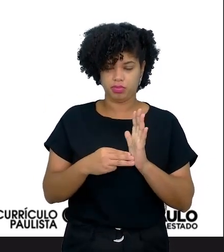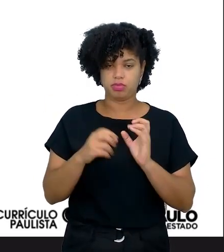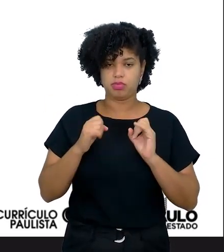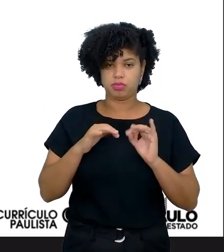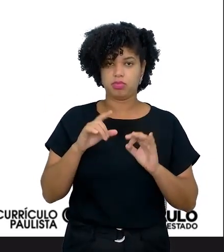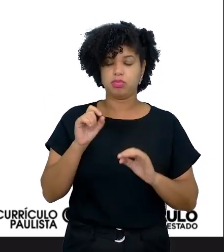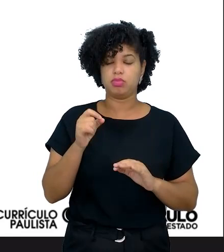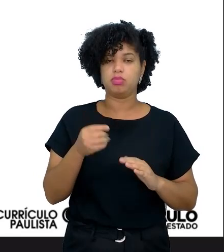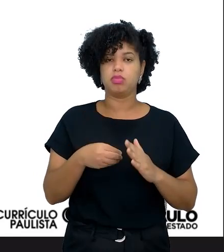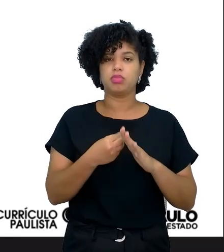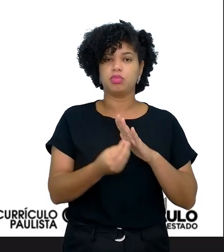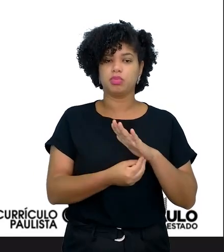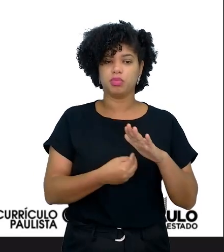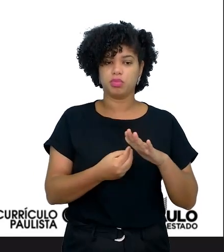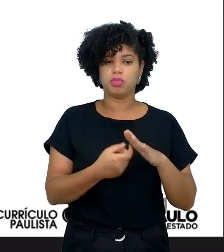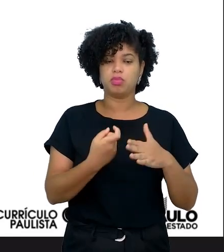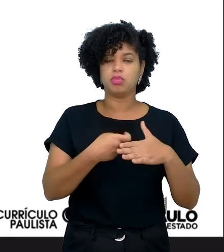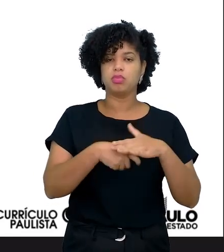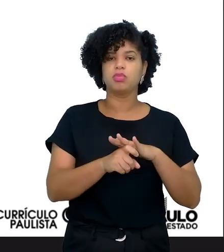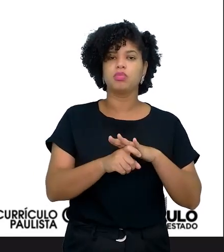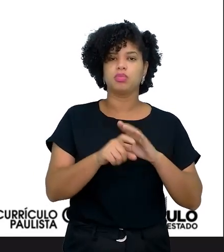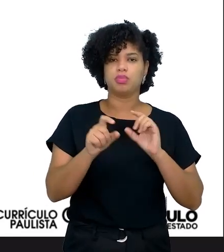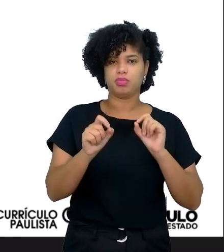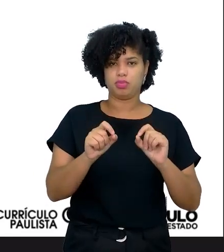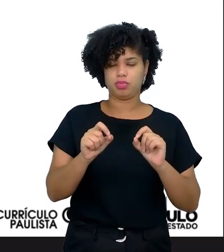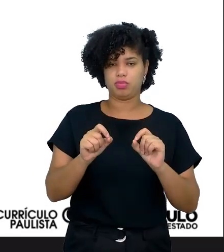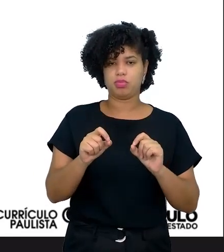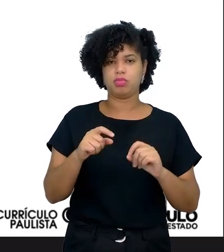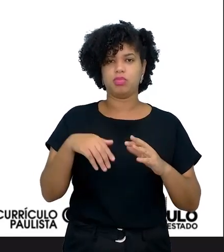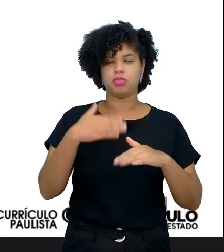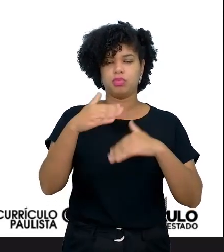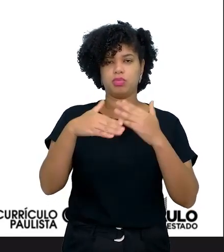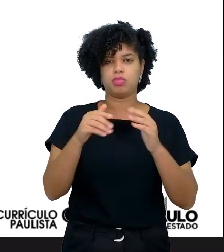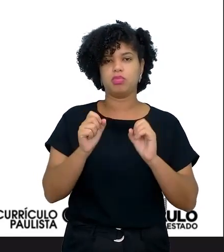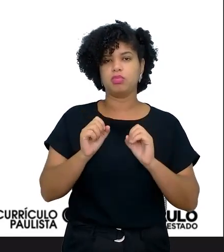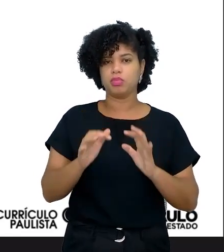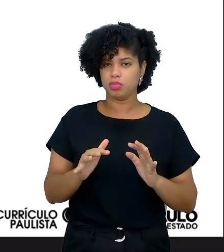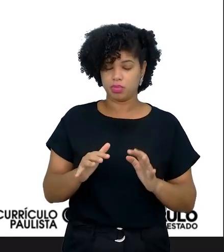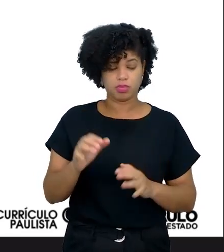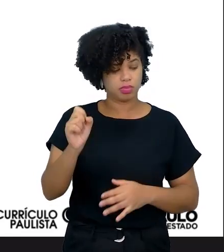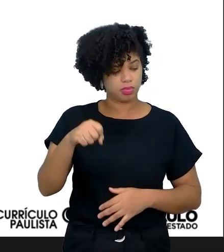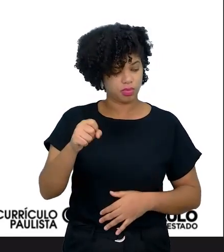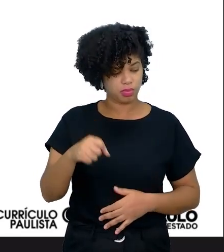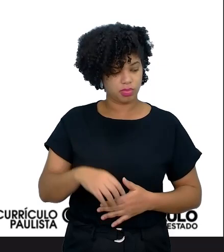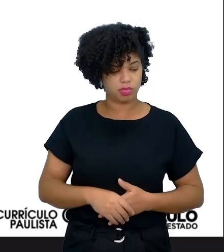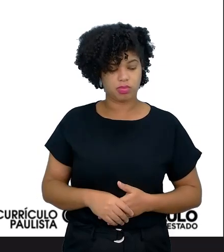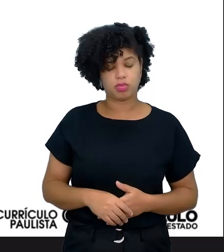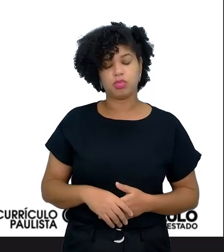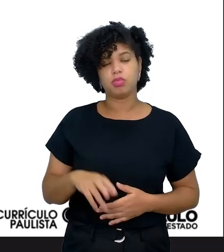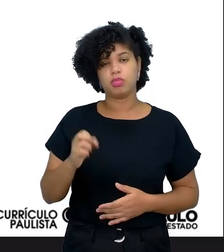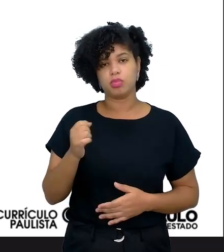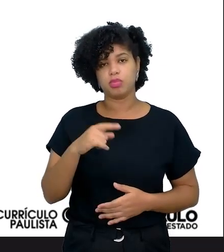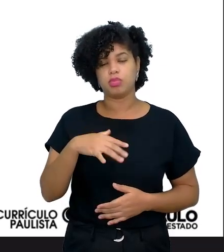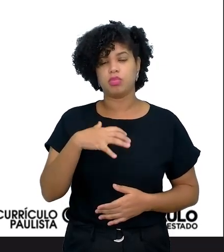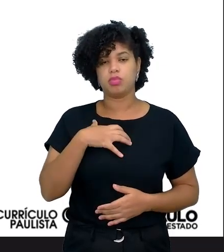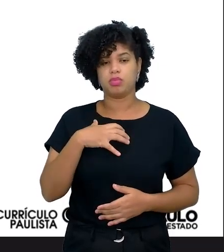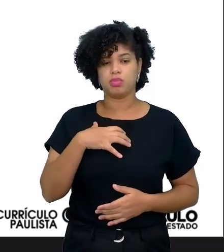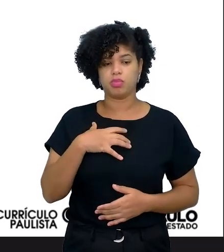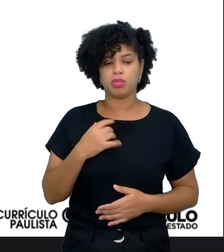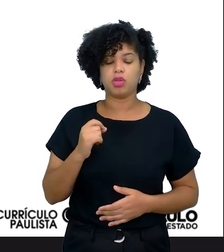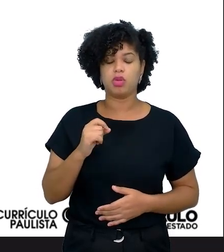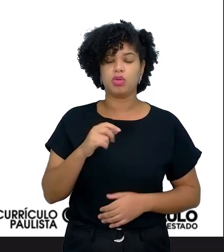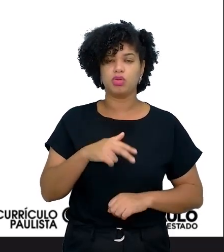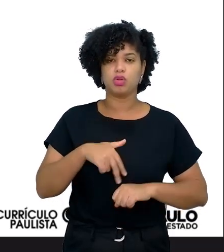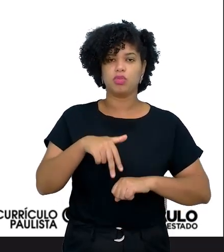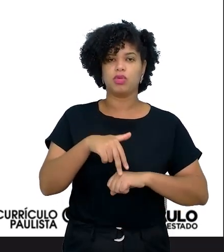design, enfim, eles são colocados como centro do processo ativa, né? Eles são os protagonistas, eles vão em busca